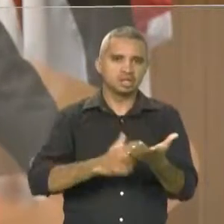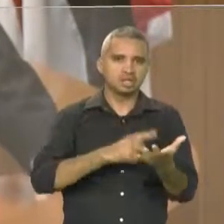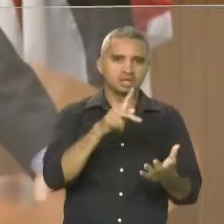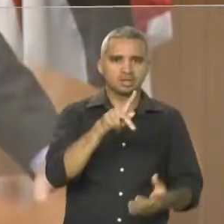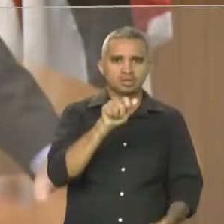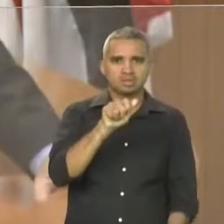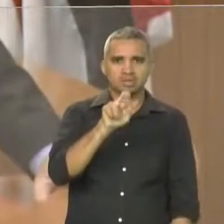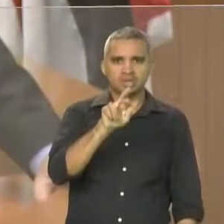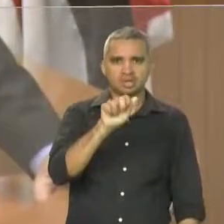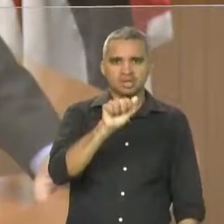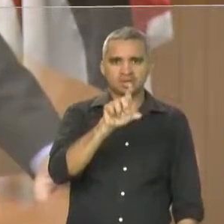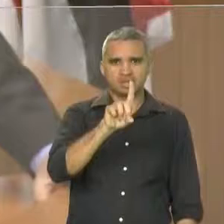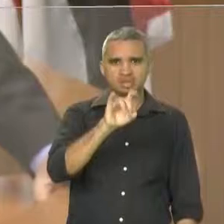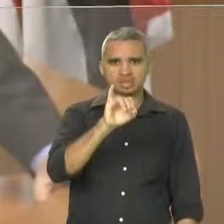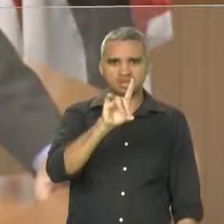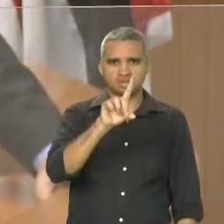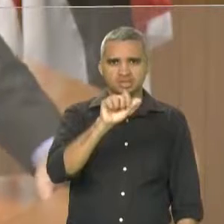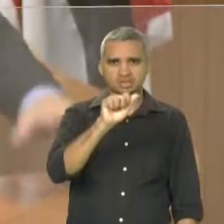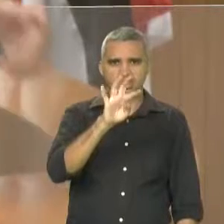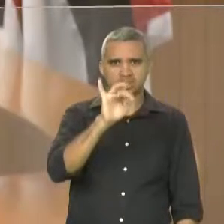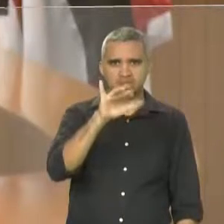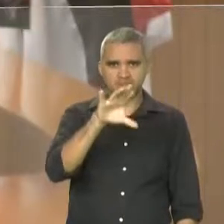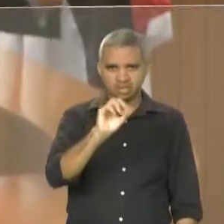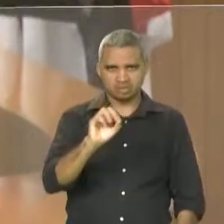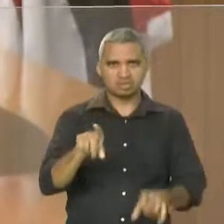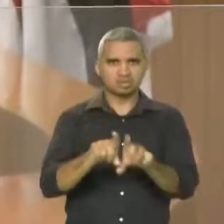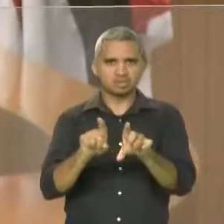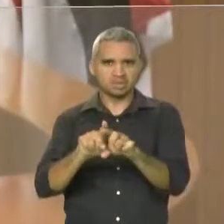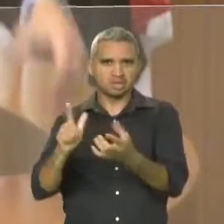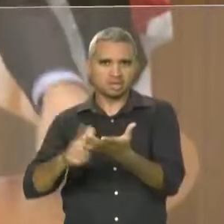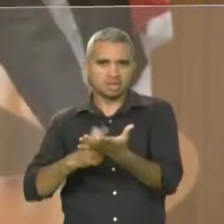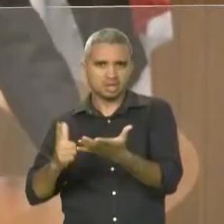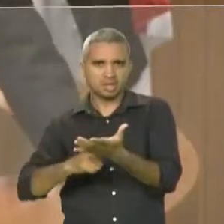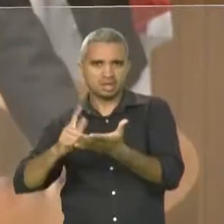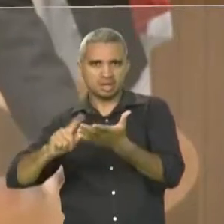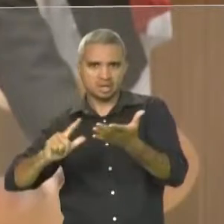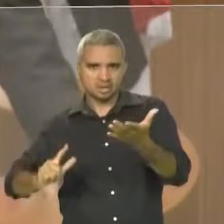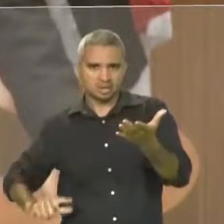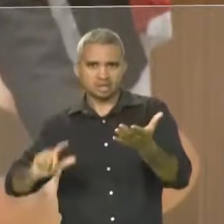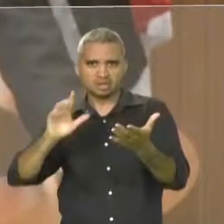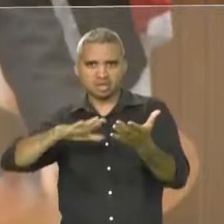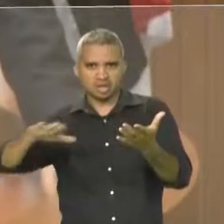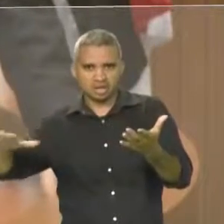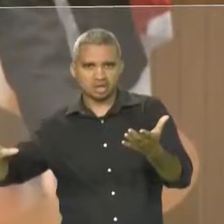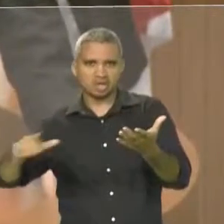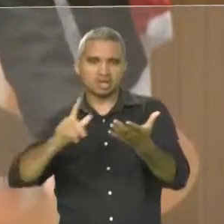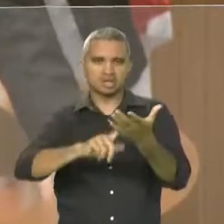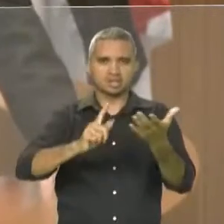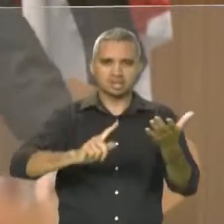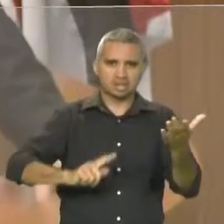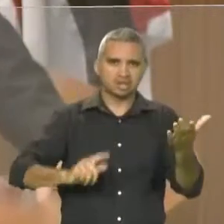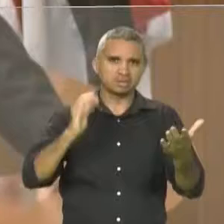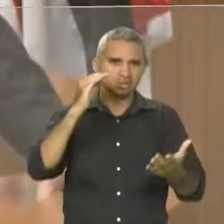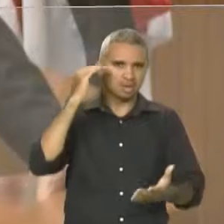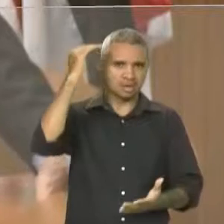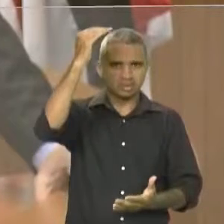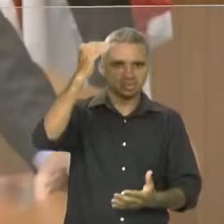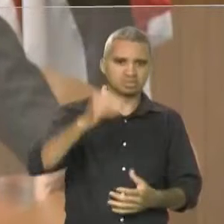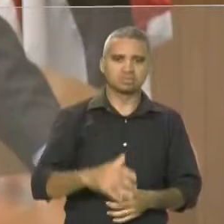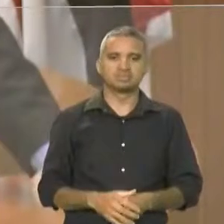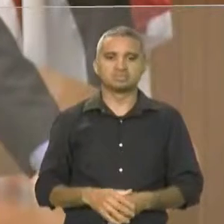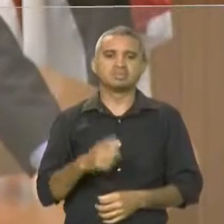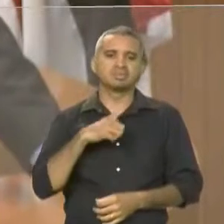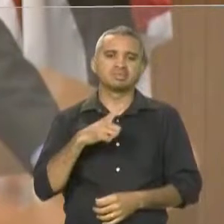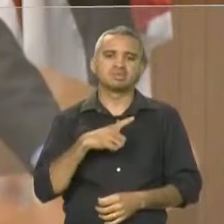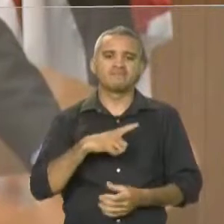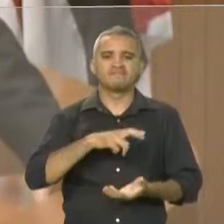literaturas infantis, de todos os gêneros, exposição e impressos que